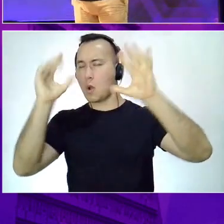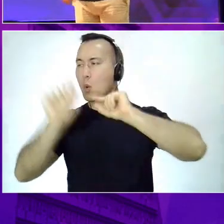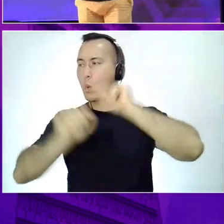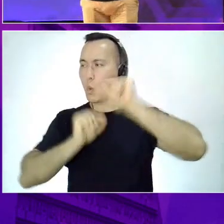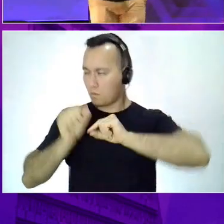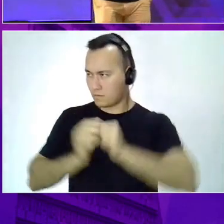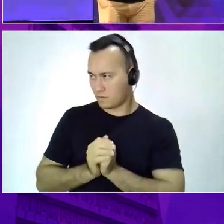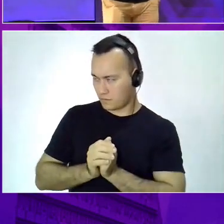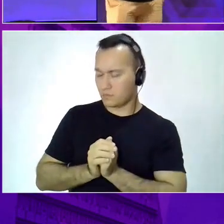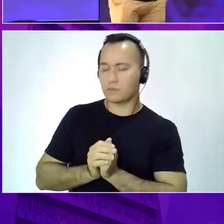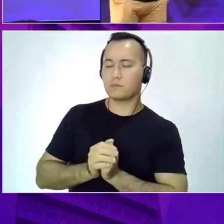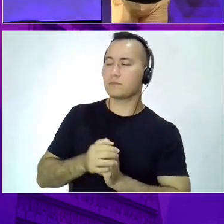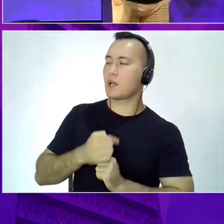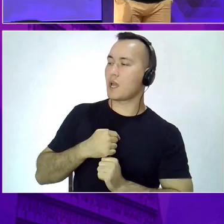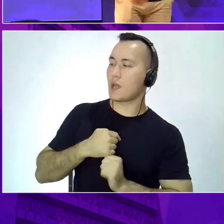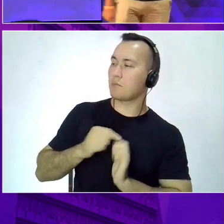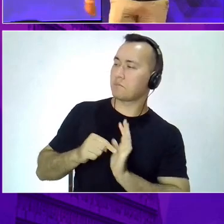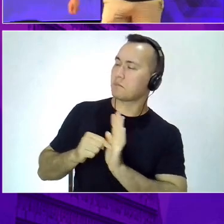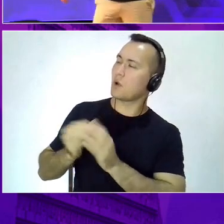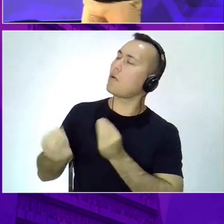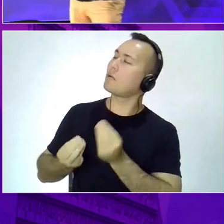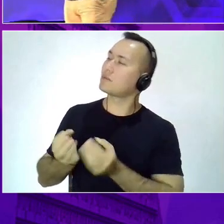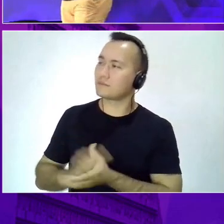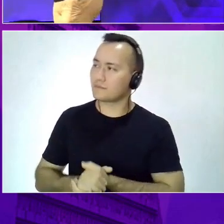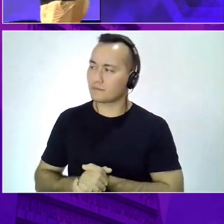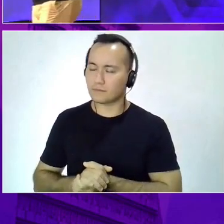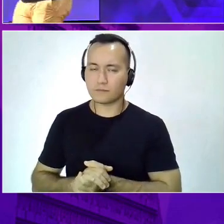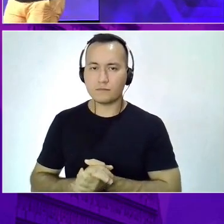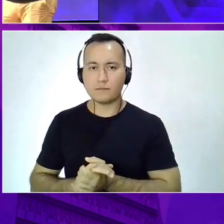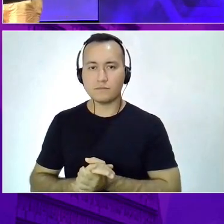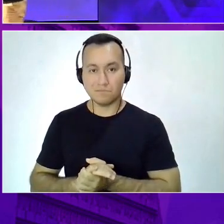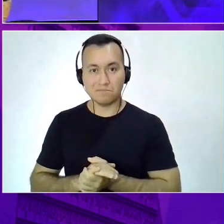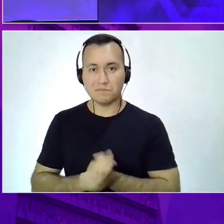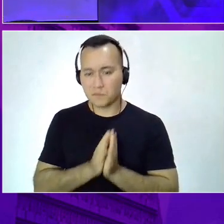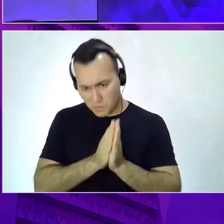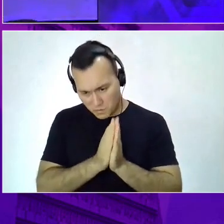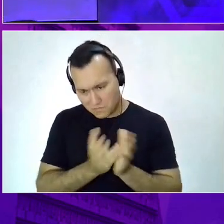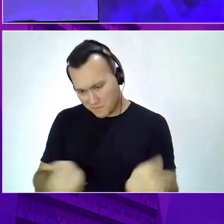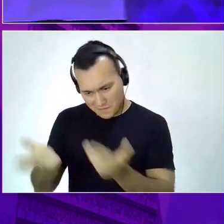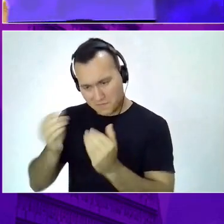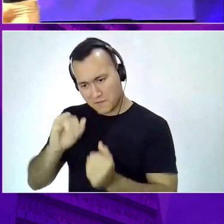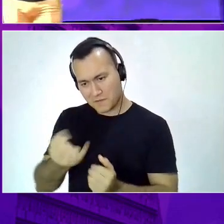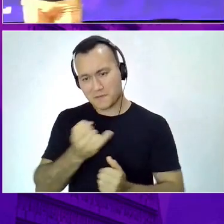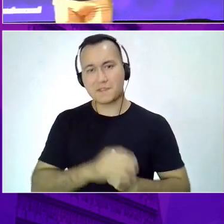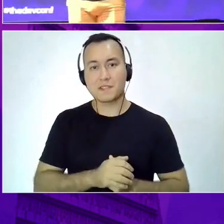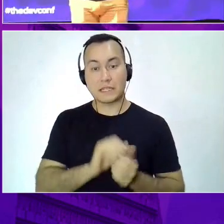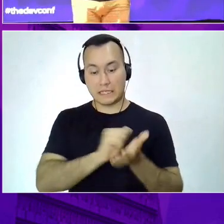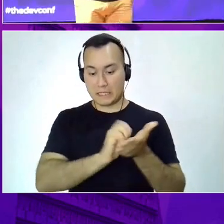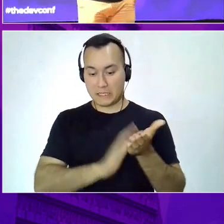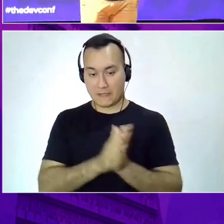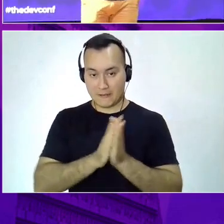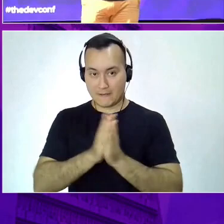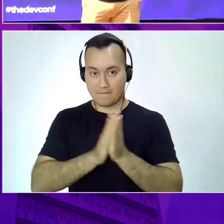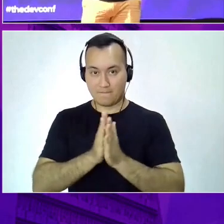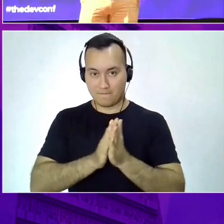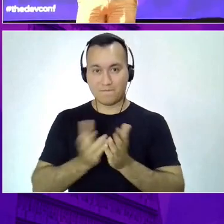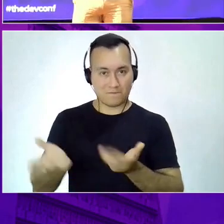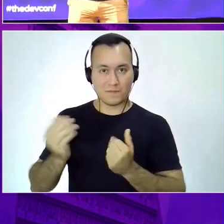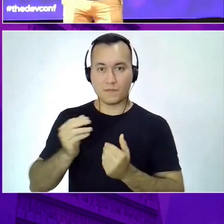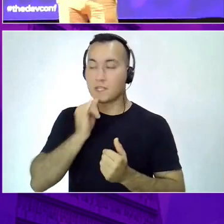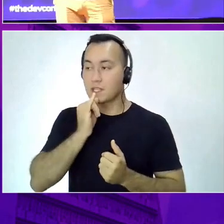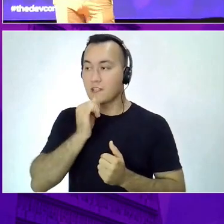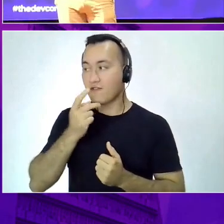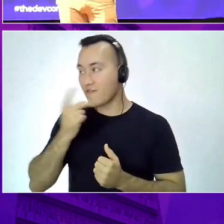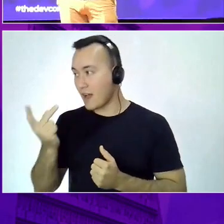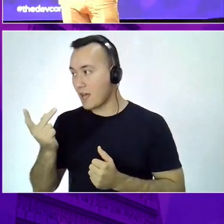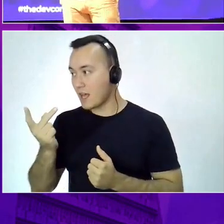Excel, manja de culinária, culinária. Então, vamos lá, pessoal, enquanto vocês vão fazendo a dinâmica aqui e troquem, tá? Falou com um? Troca,